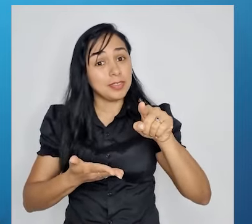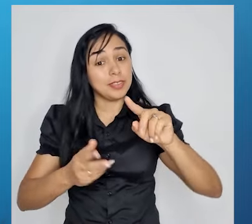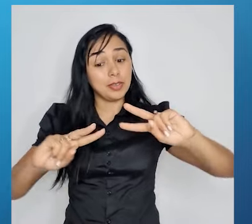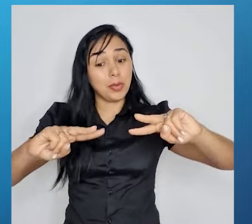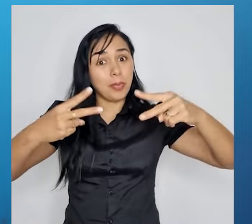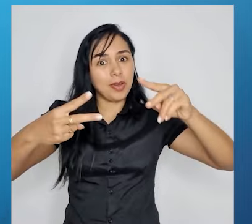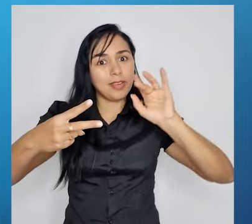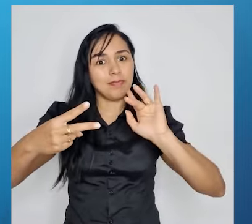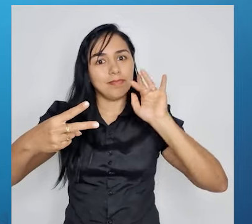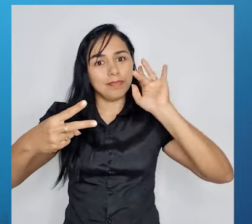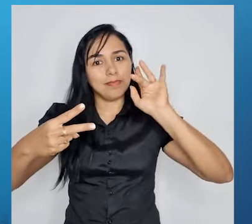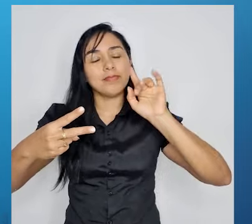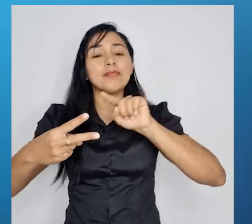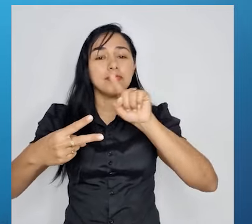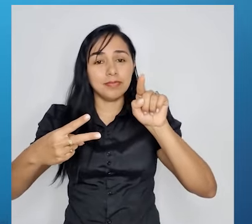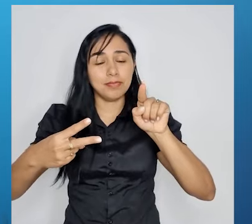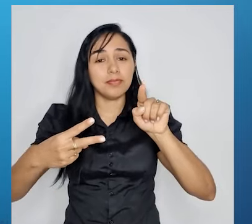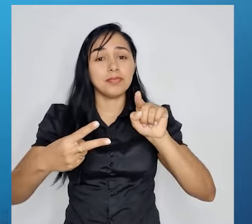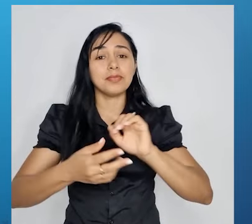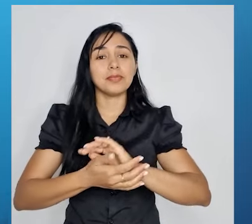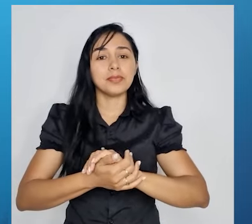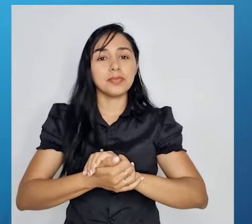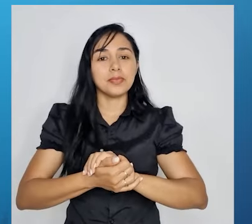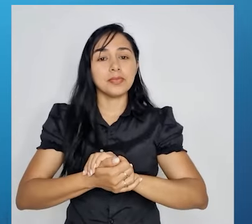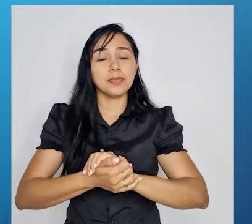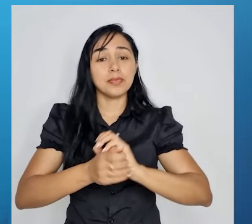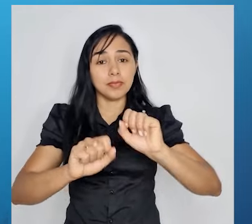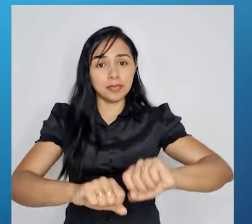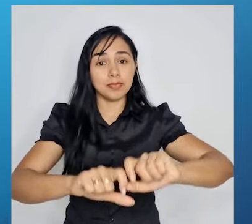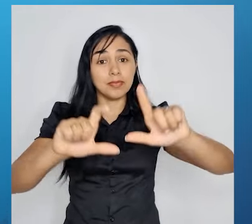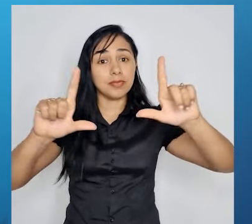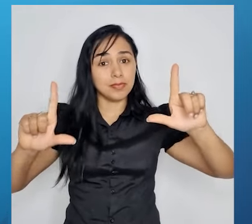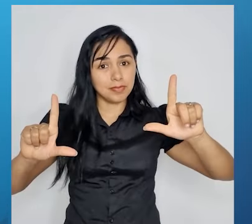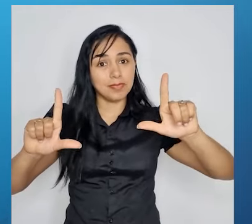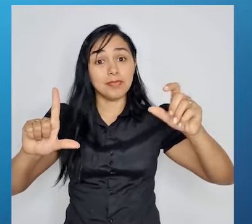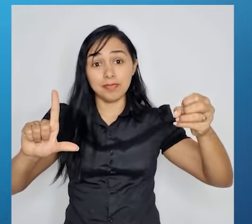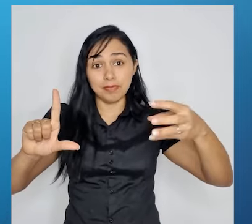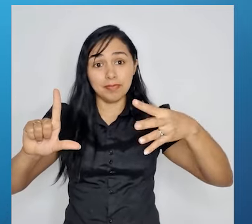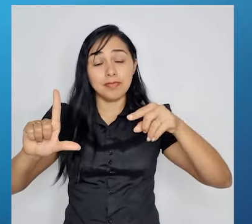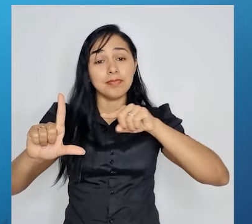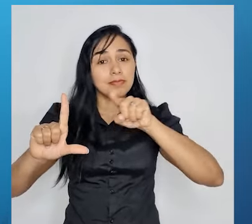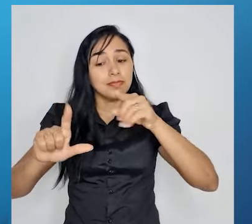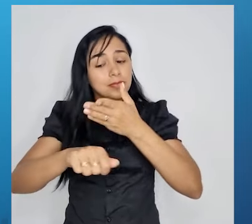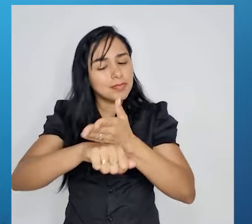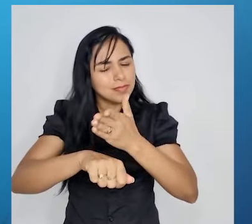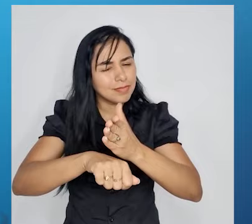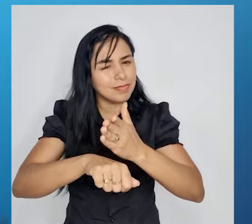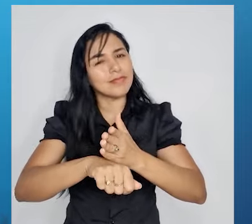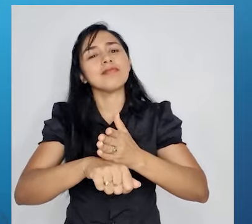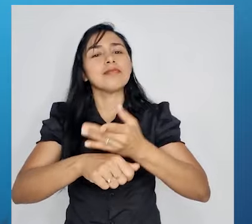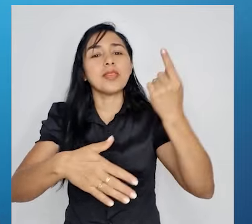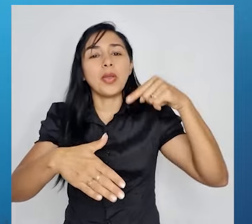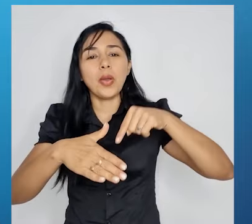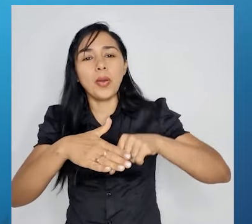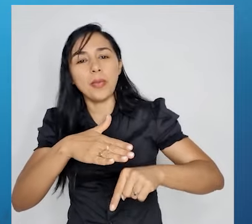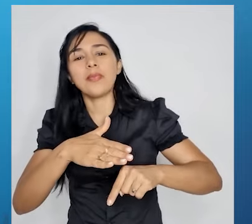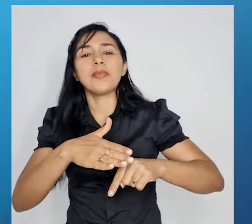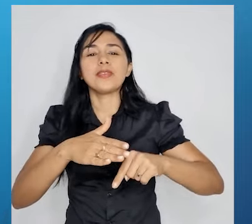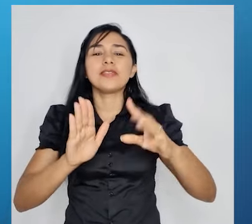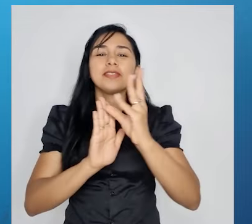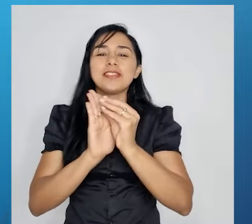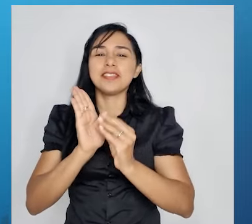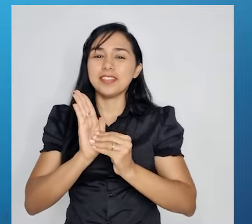link. Você vai clicar, vai abrir uma nova página para você treinar e ficar mais craque ainda nesse